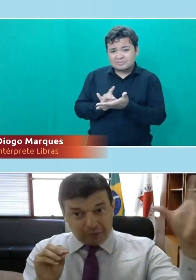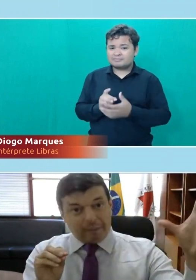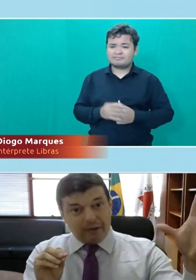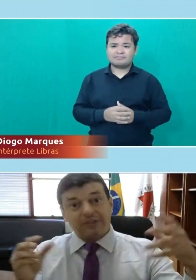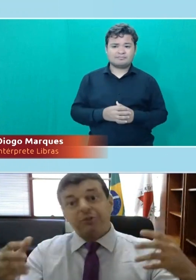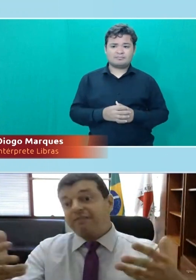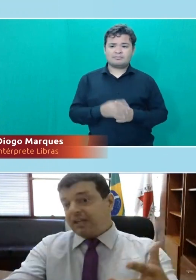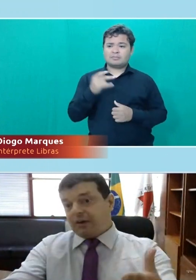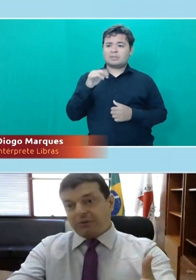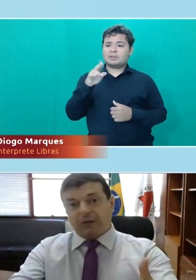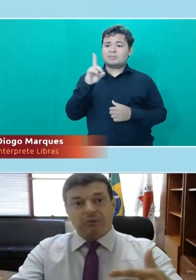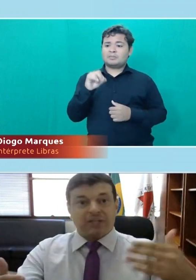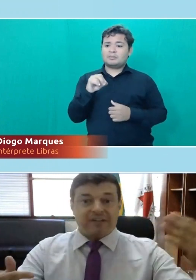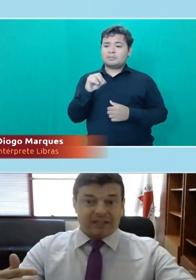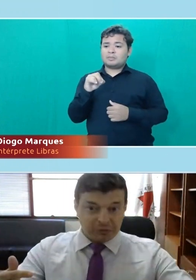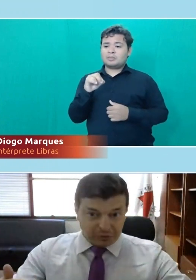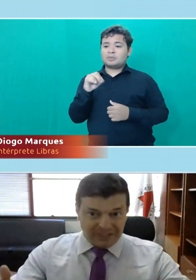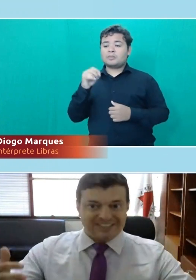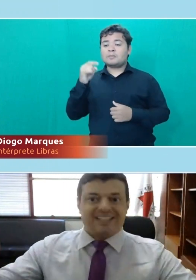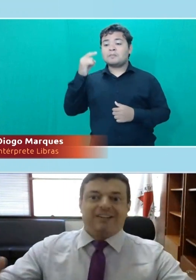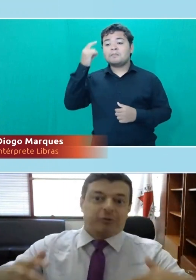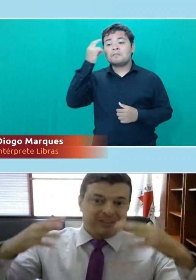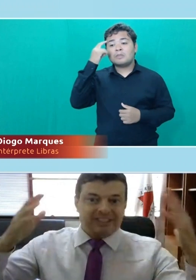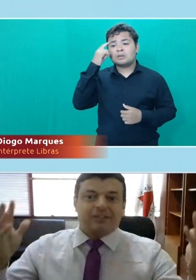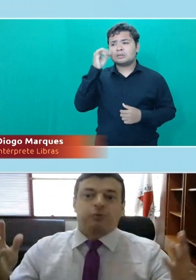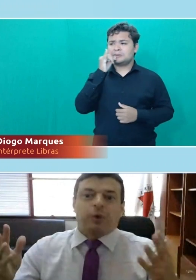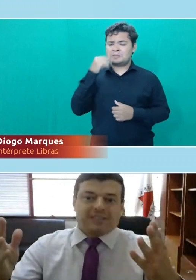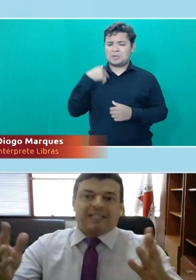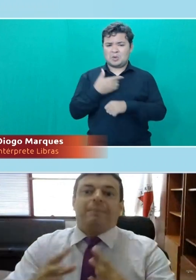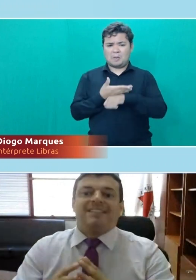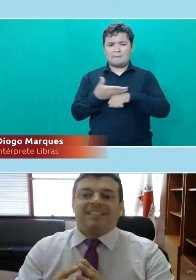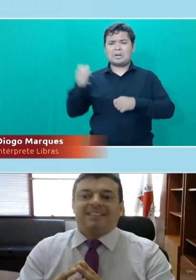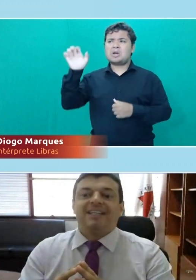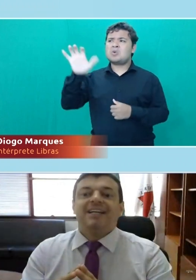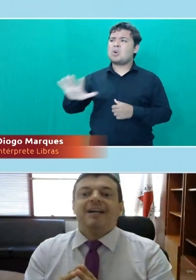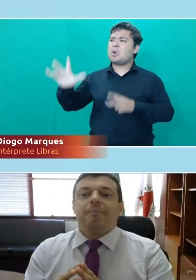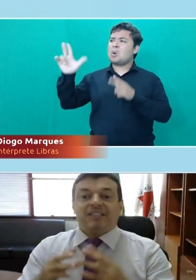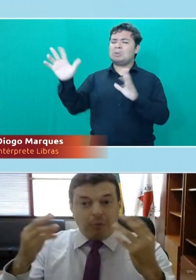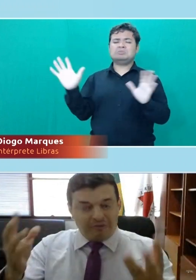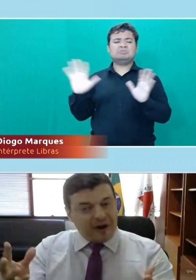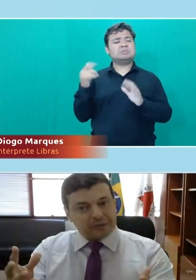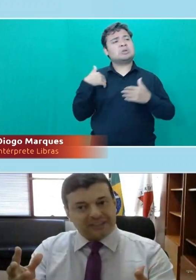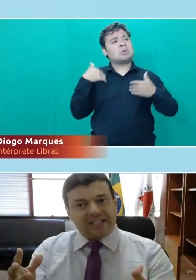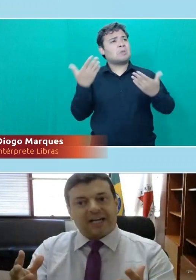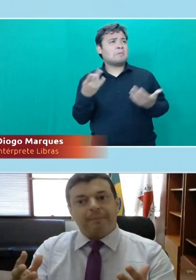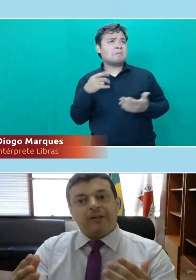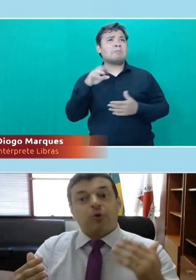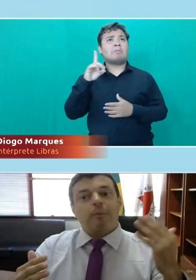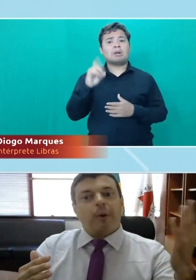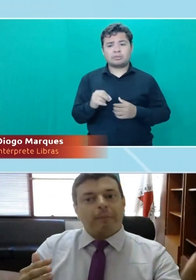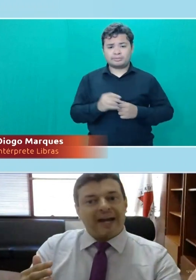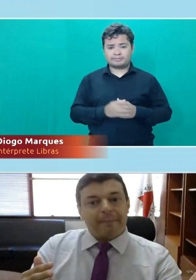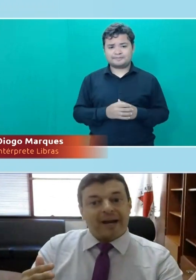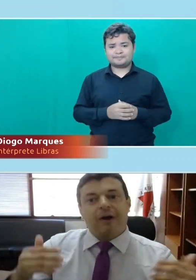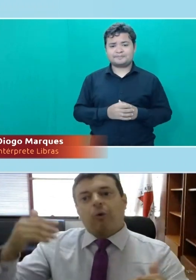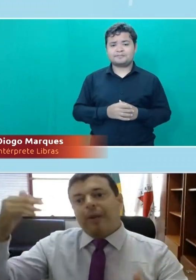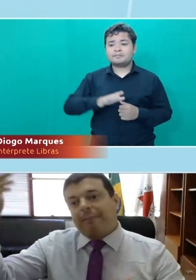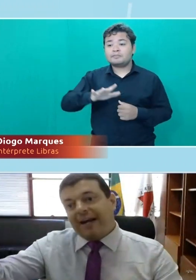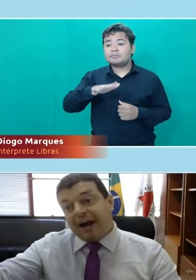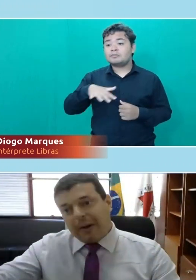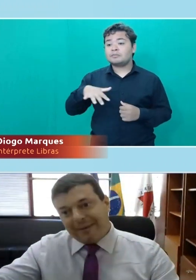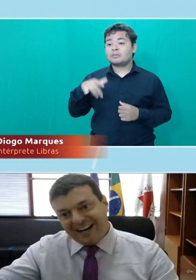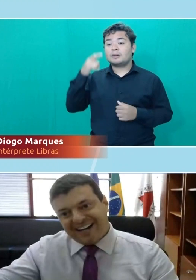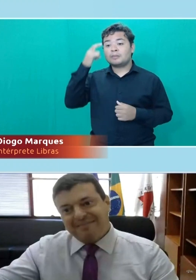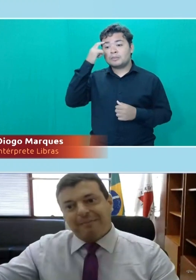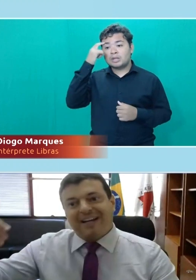não sou branco e europeu, isso eu já vi aqui com os alunos, já vi até com os juízes aqui, não estou dizendo que são todos lá da pesquisa, mas como falta esse letramento, como meu pai é branco,